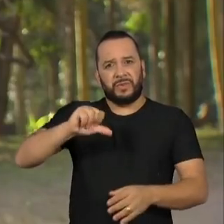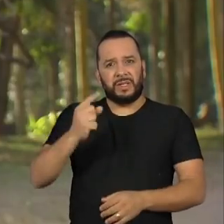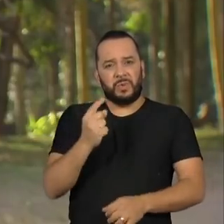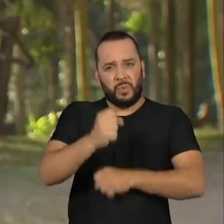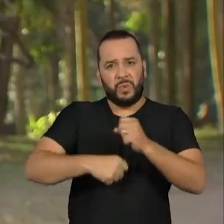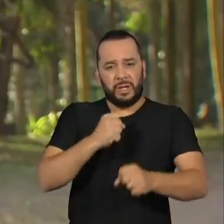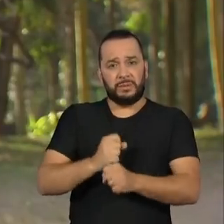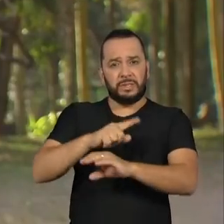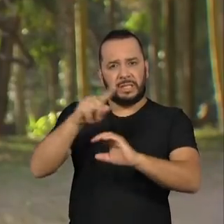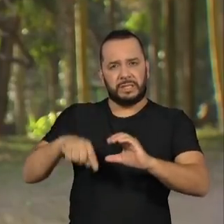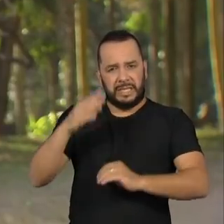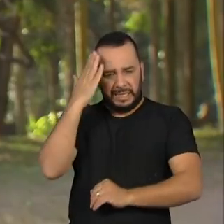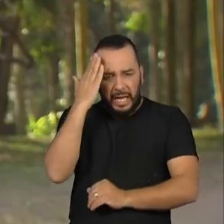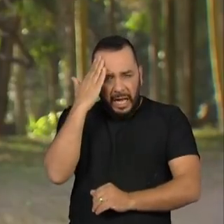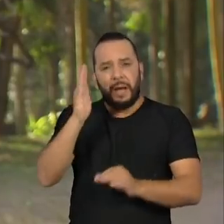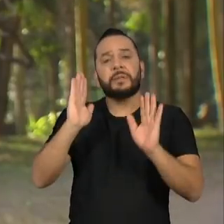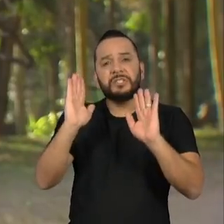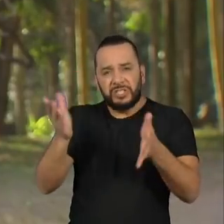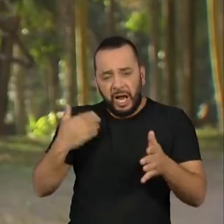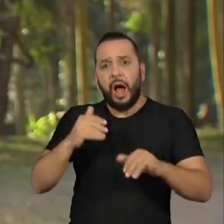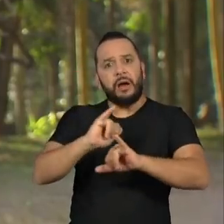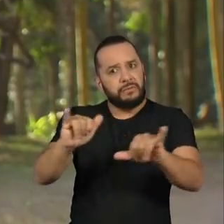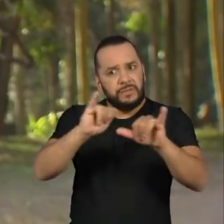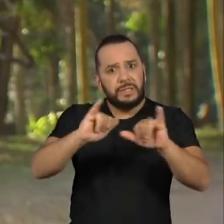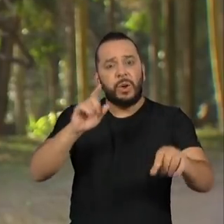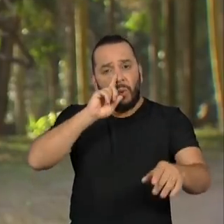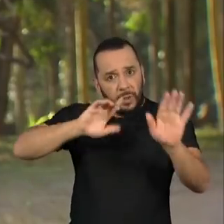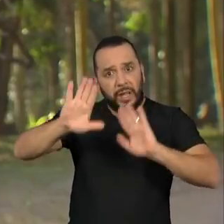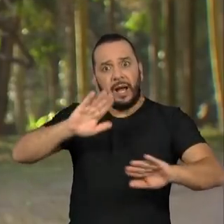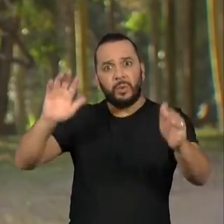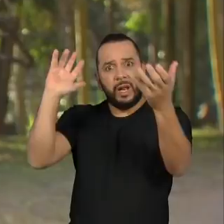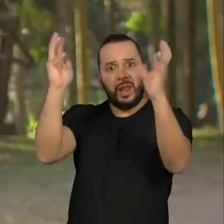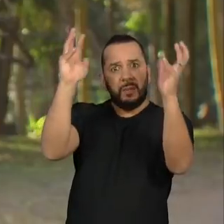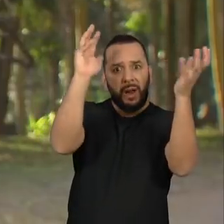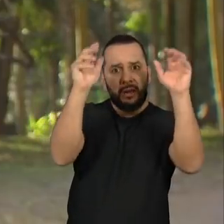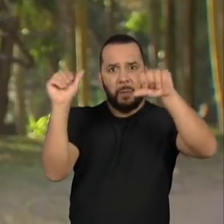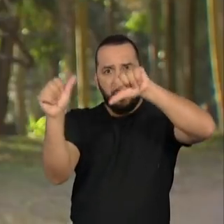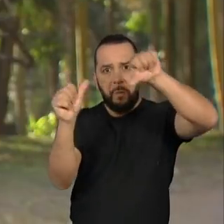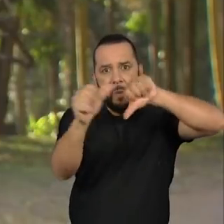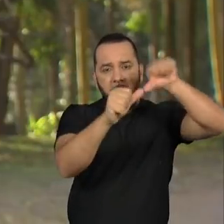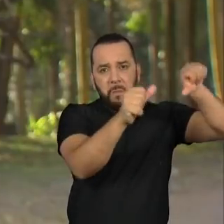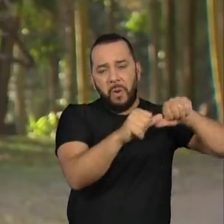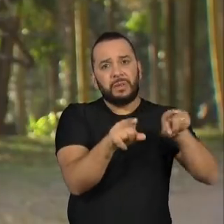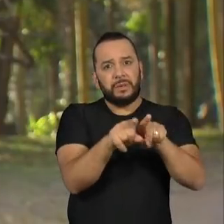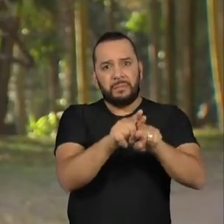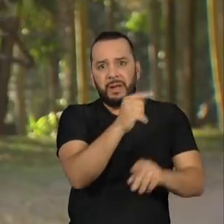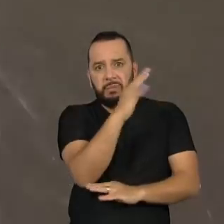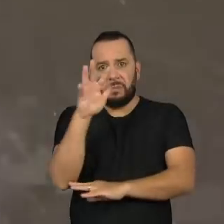há muito tempo vem alertando para os impactos das mudanças climáticas e dos desmatamentos.